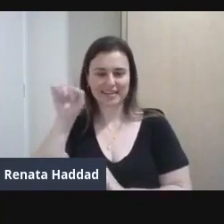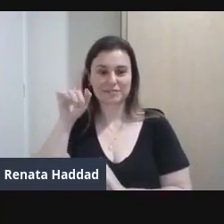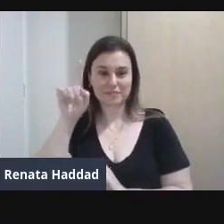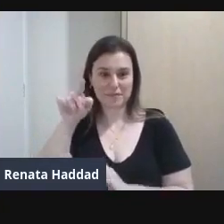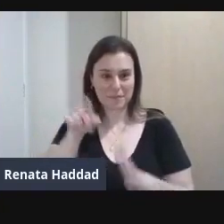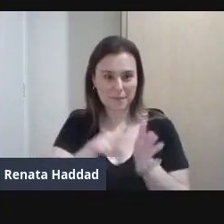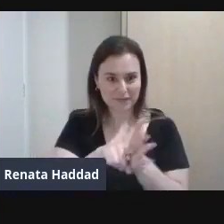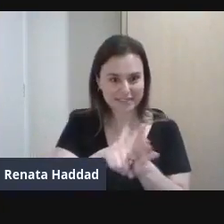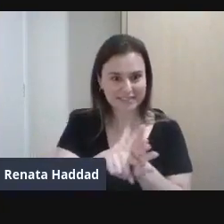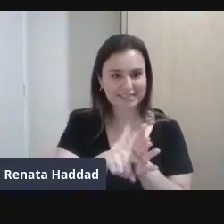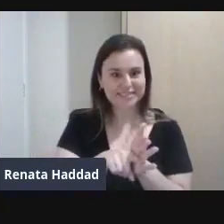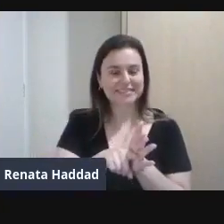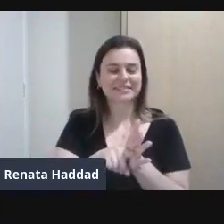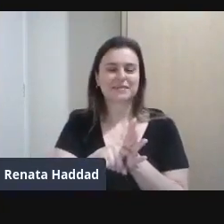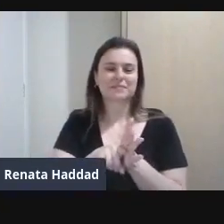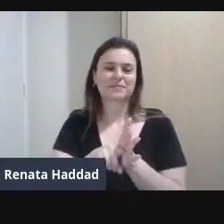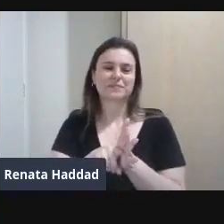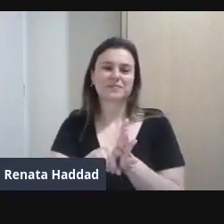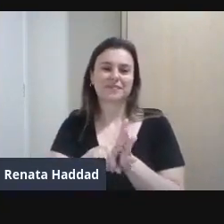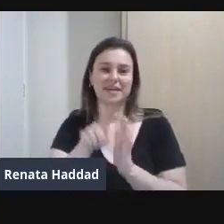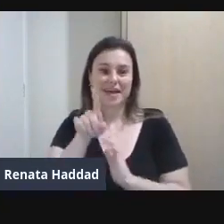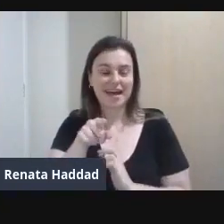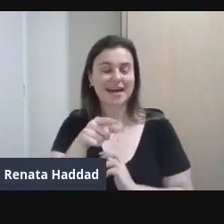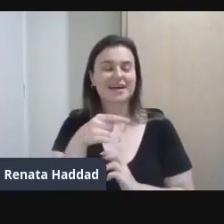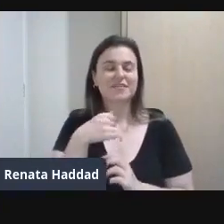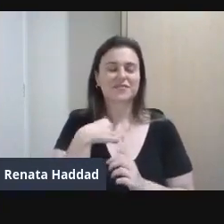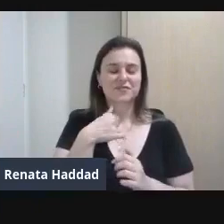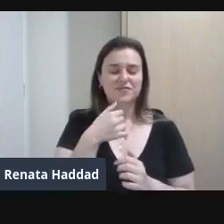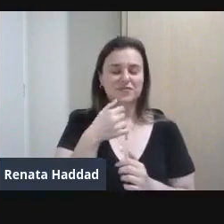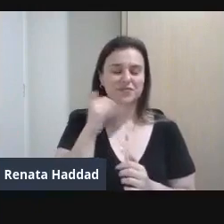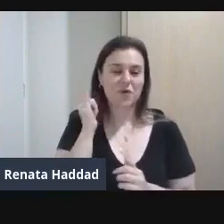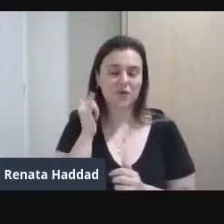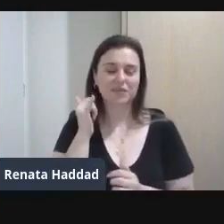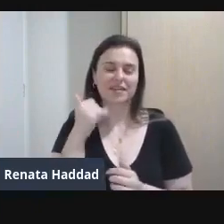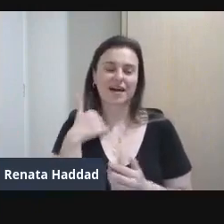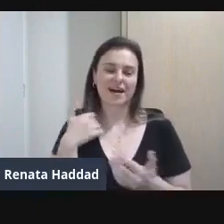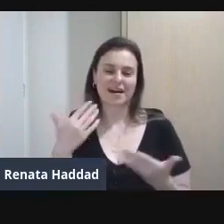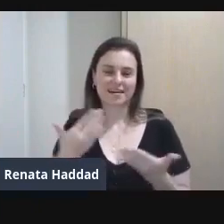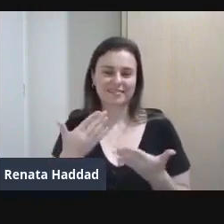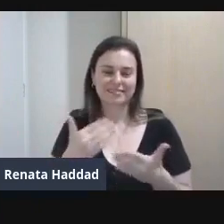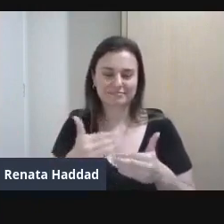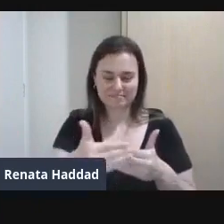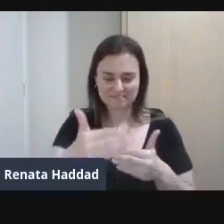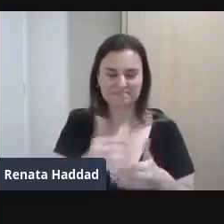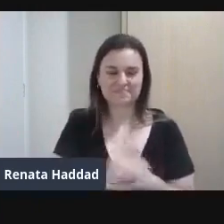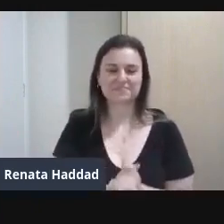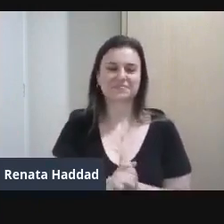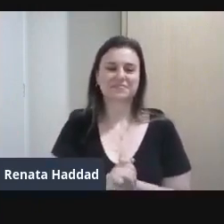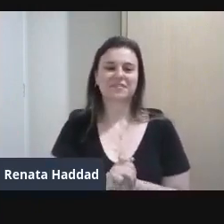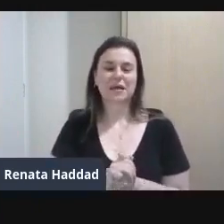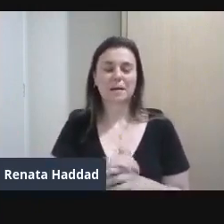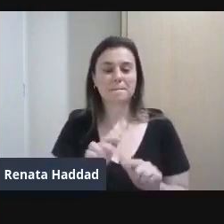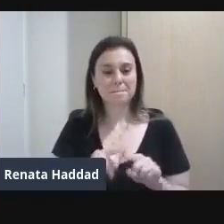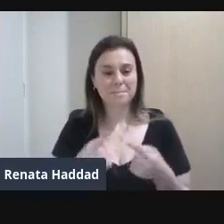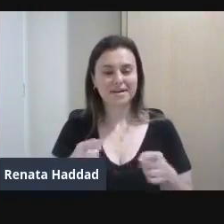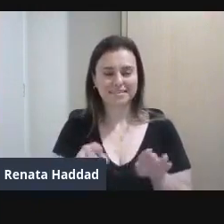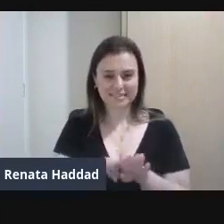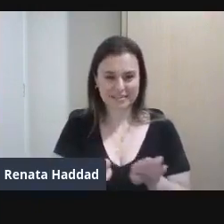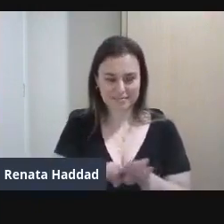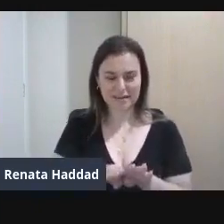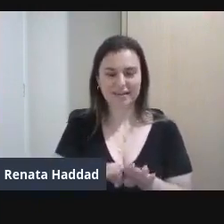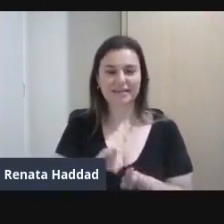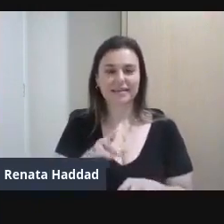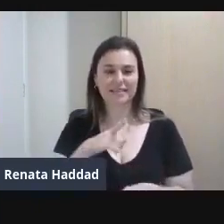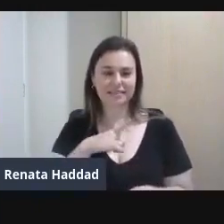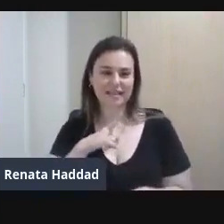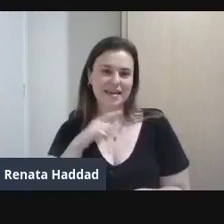Moça Tecelã Que eu conto e reconto Vou contar para vocês Daqui a pouco Mas aqui também Neste livro Tem aqui a Moça Tecelã